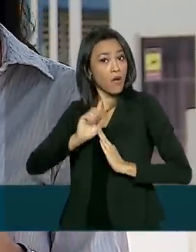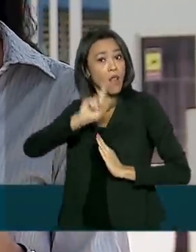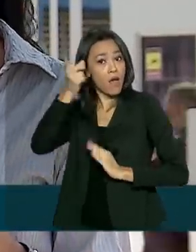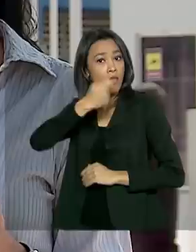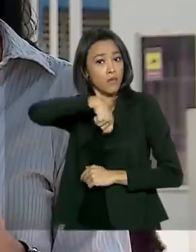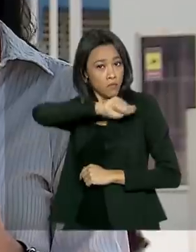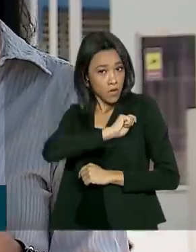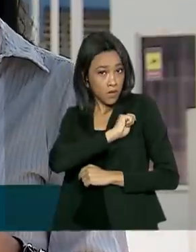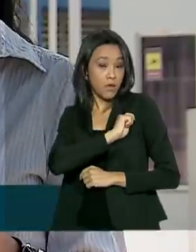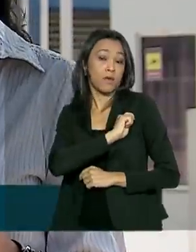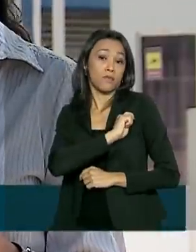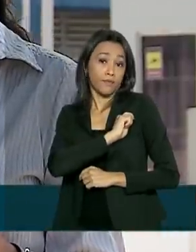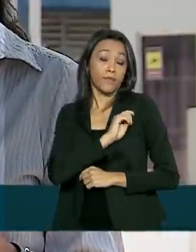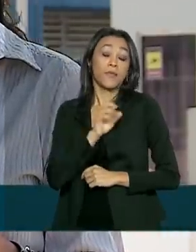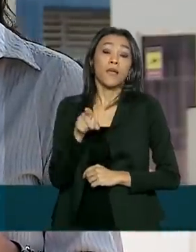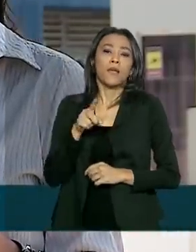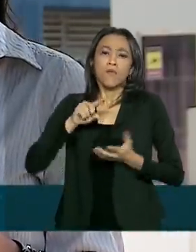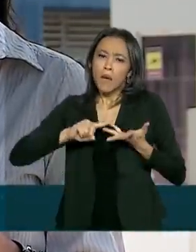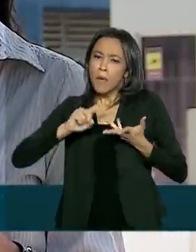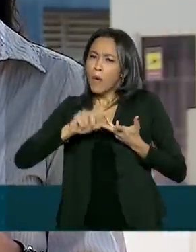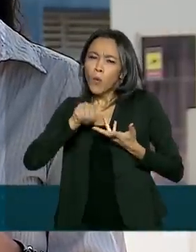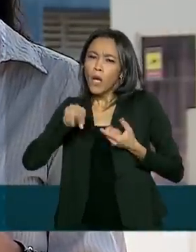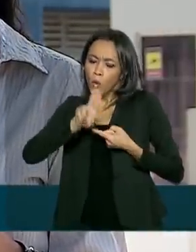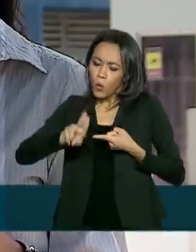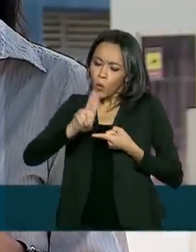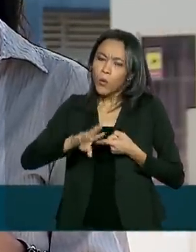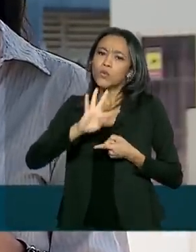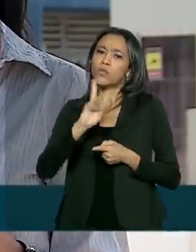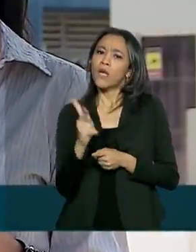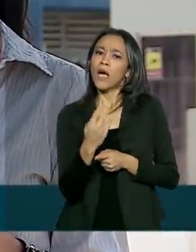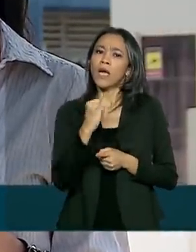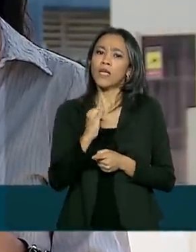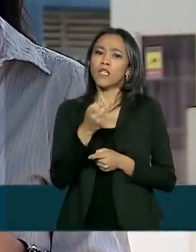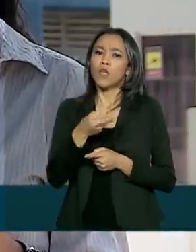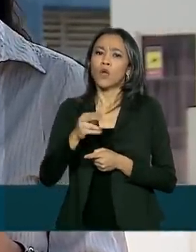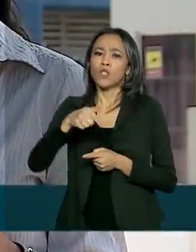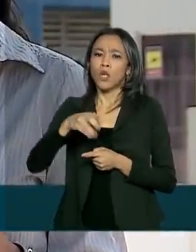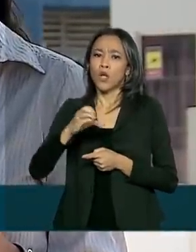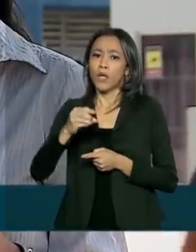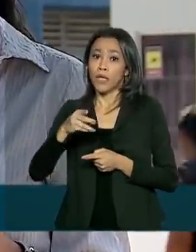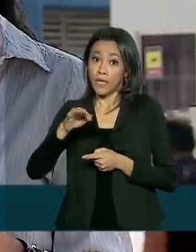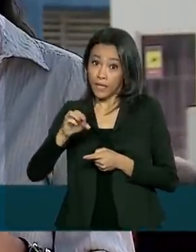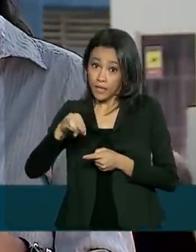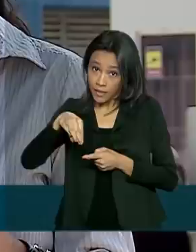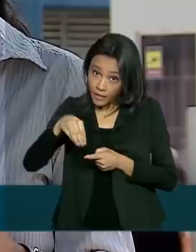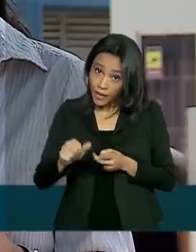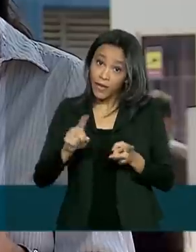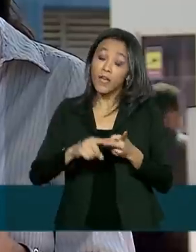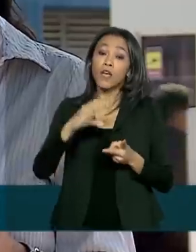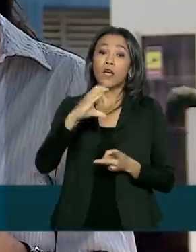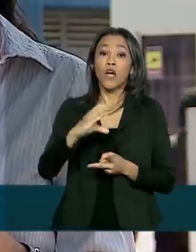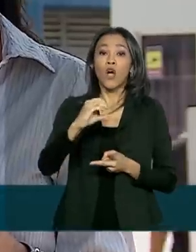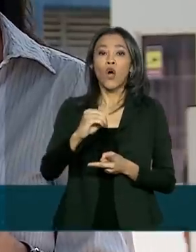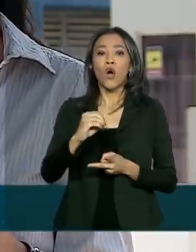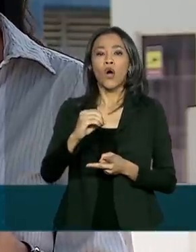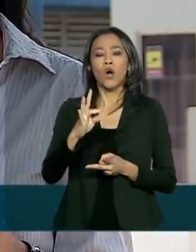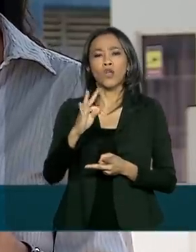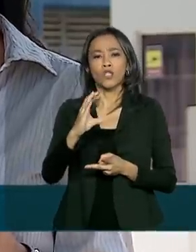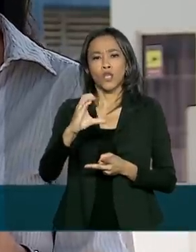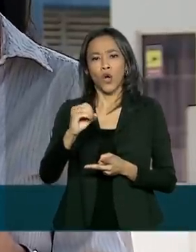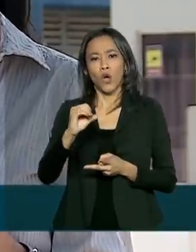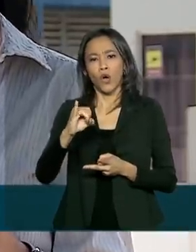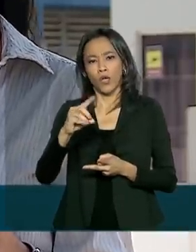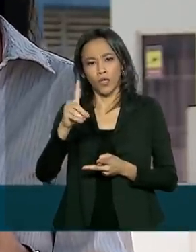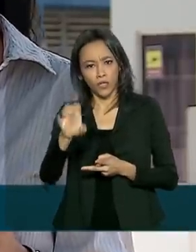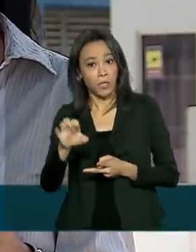na Espanha. Entre as medidas está o uso de hidroxicloroquina, azitromicina e corticoides. Mas, para o